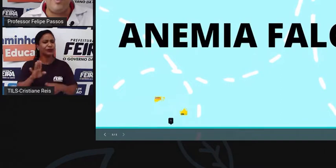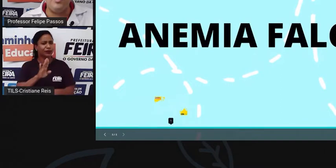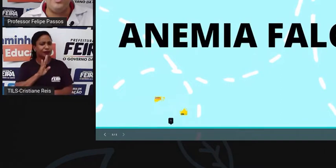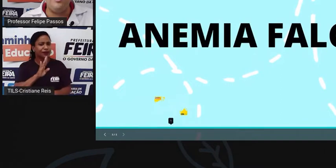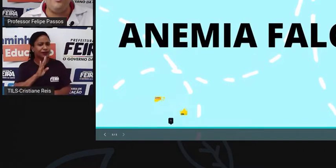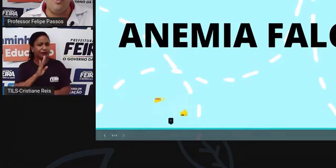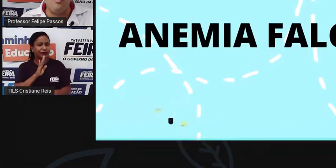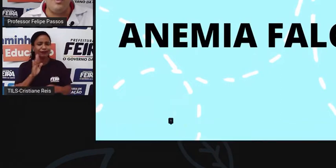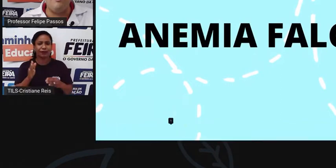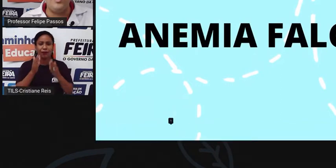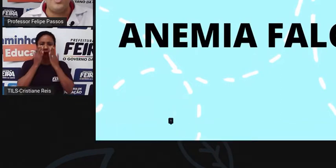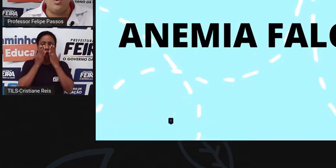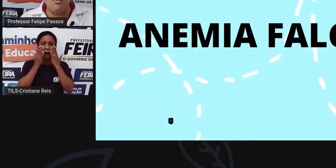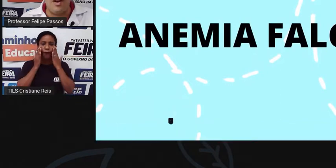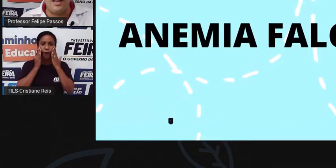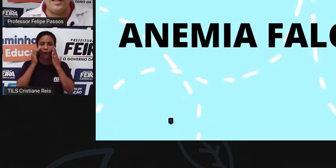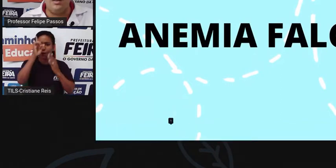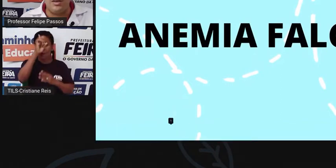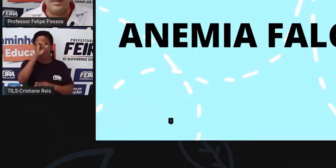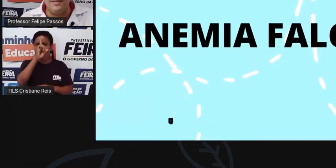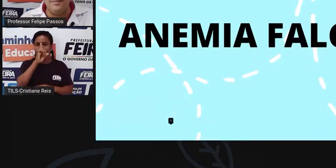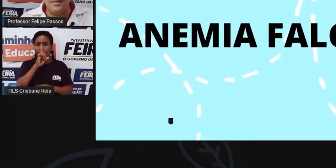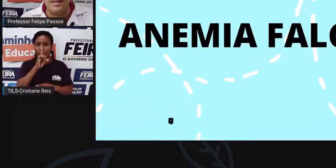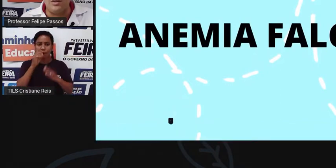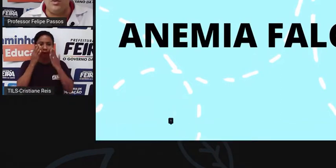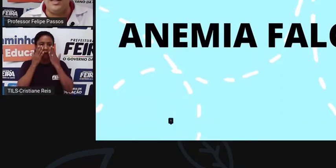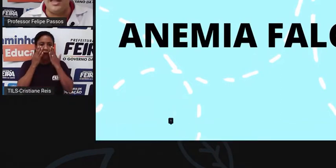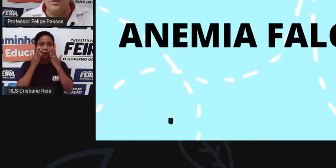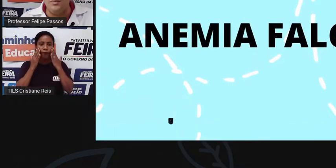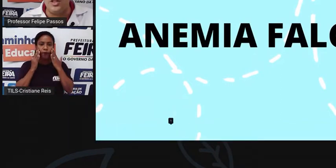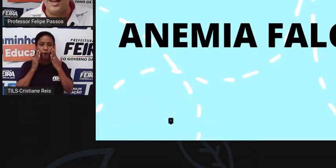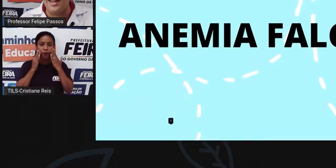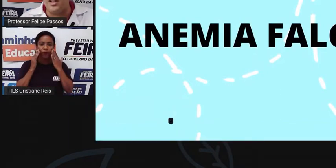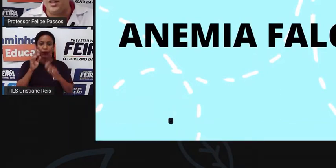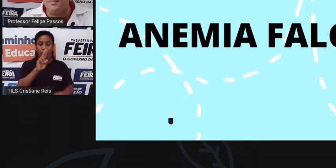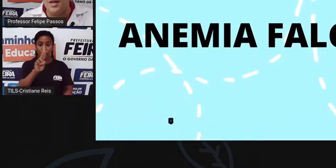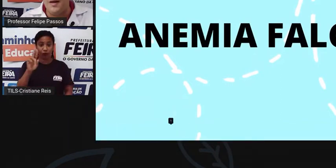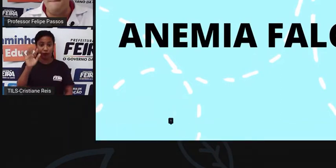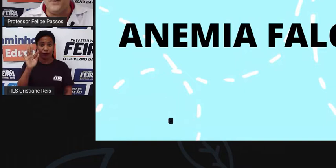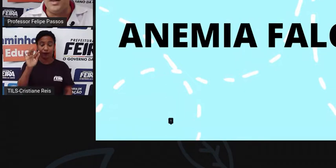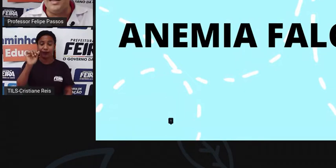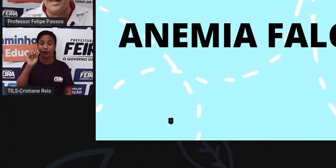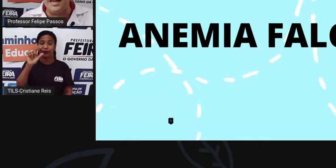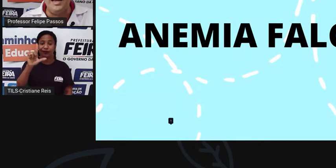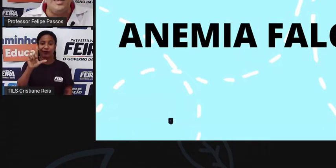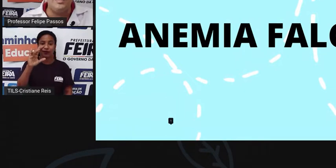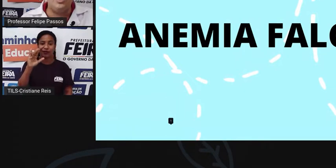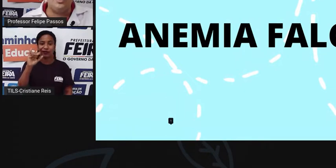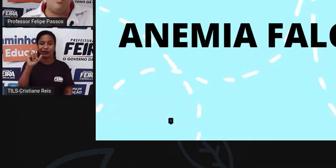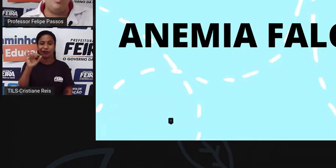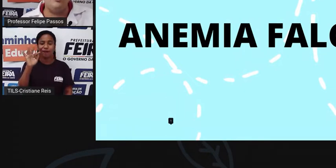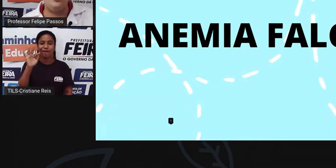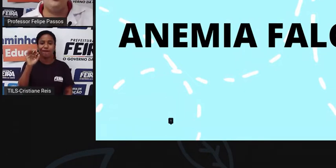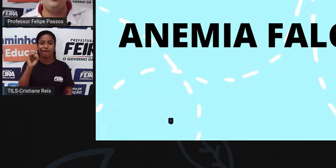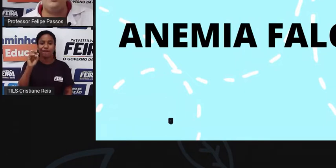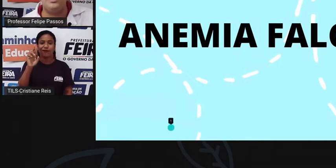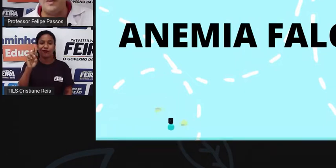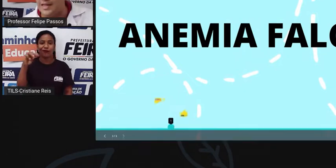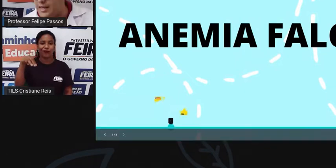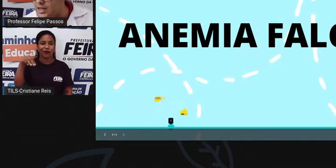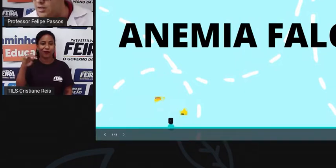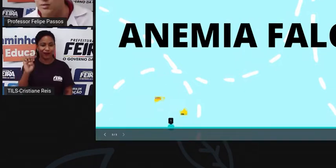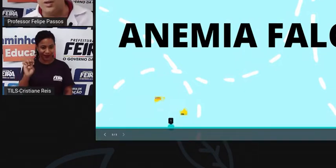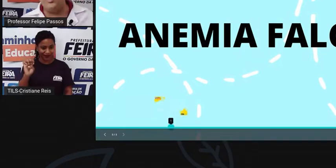falciforme. Você já ouviu falar dessa doença, dessa condição genética? Pois é. Só que eu não sou